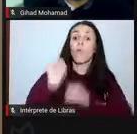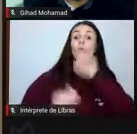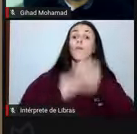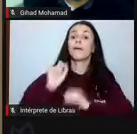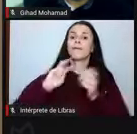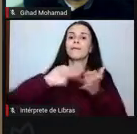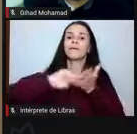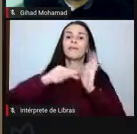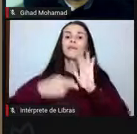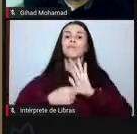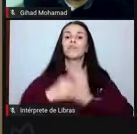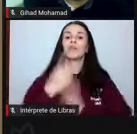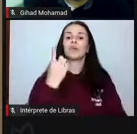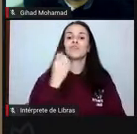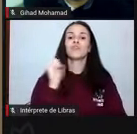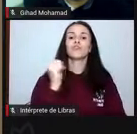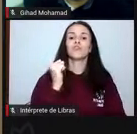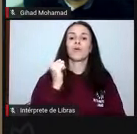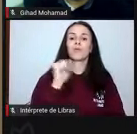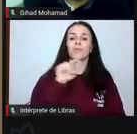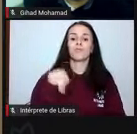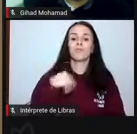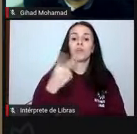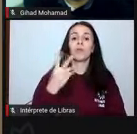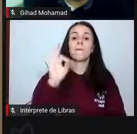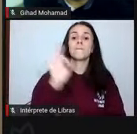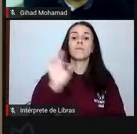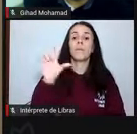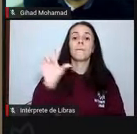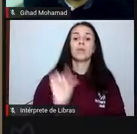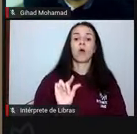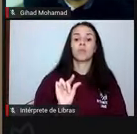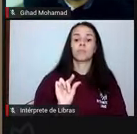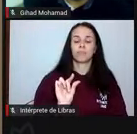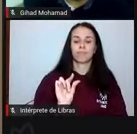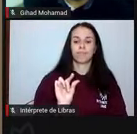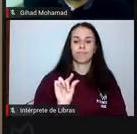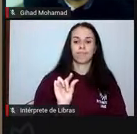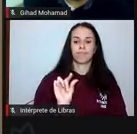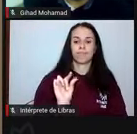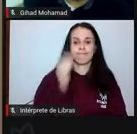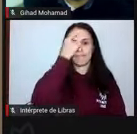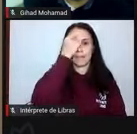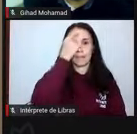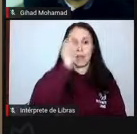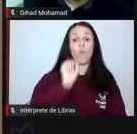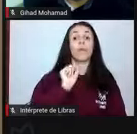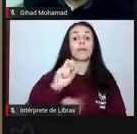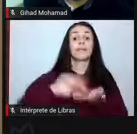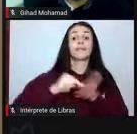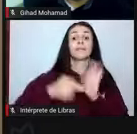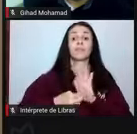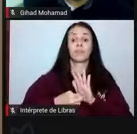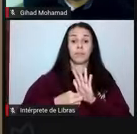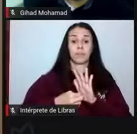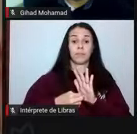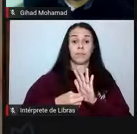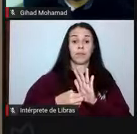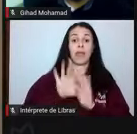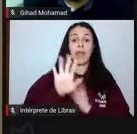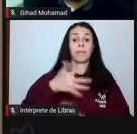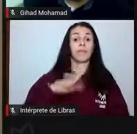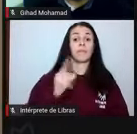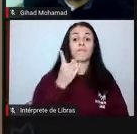18,2% a menos no orçamento da nossa Universidade Federal de Santa Maria? São pelo menos 25 milhões a menos